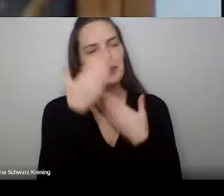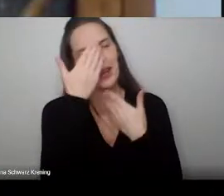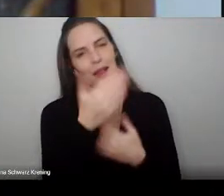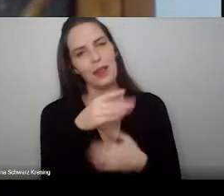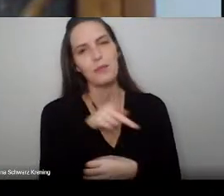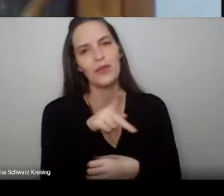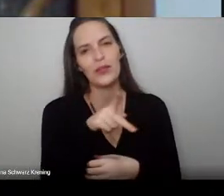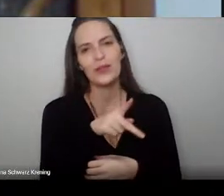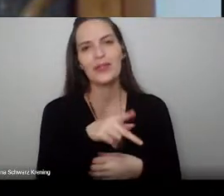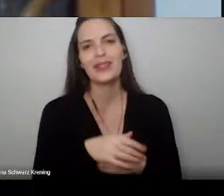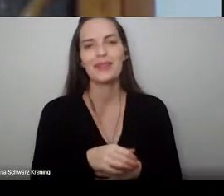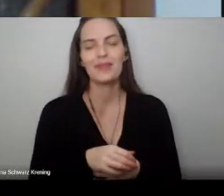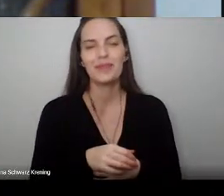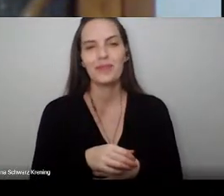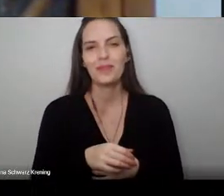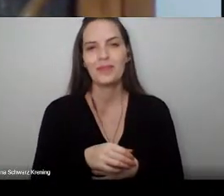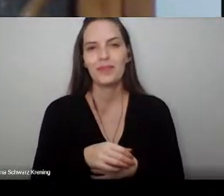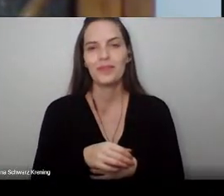Obrigada mesmo.